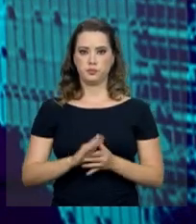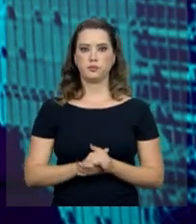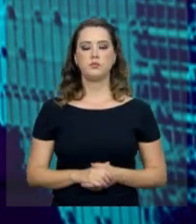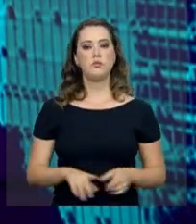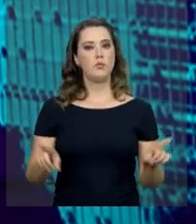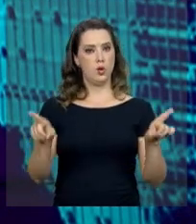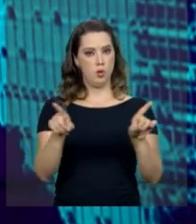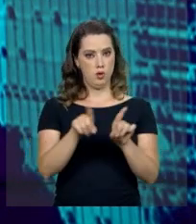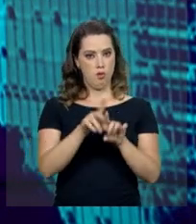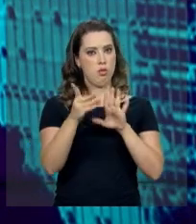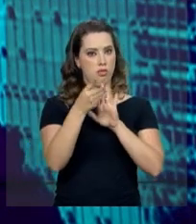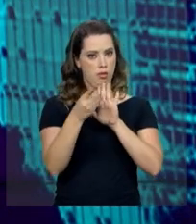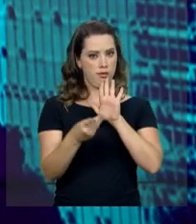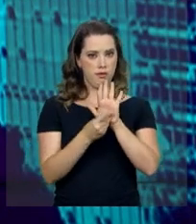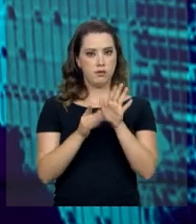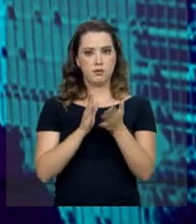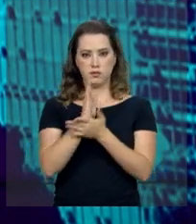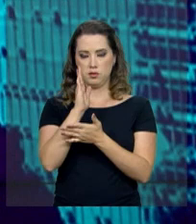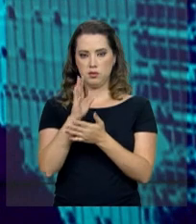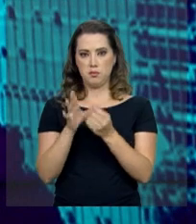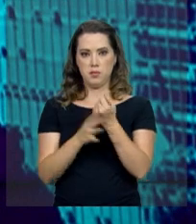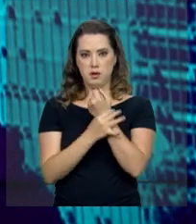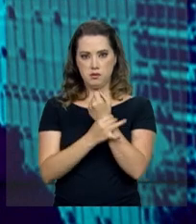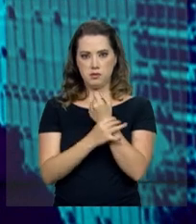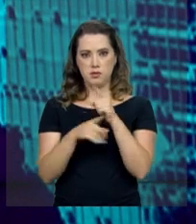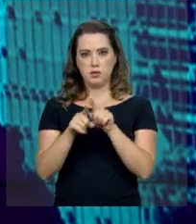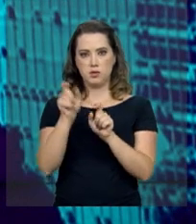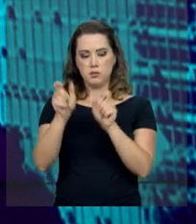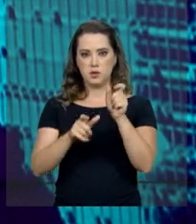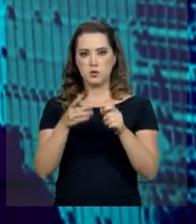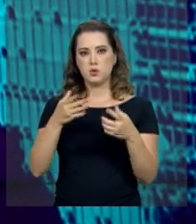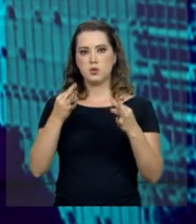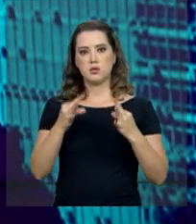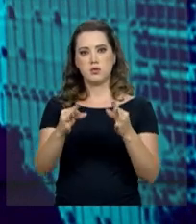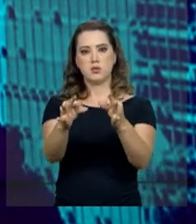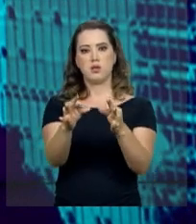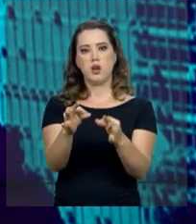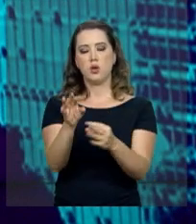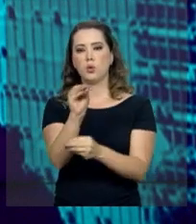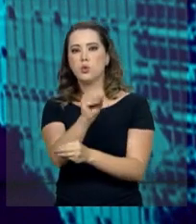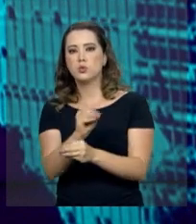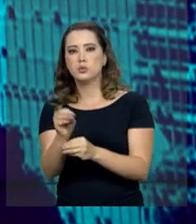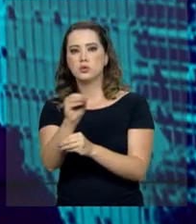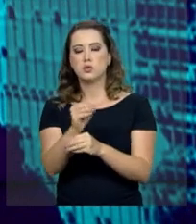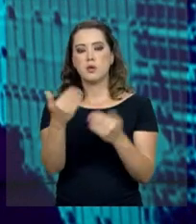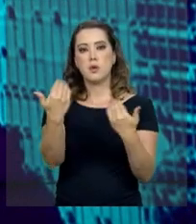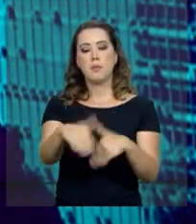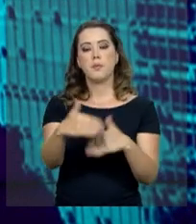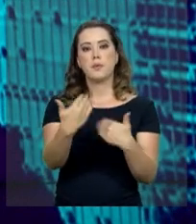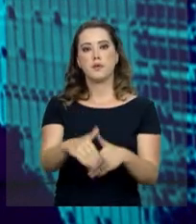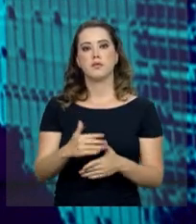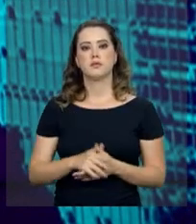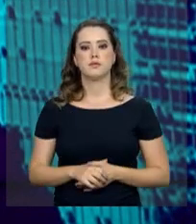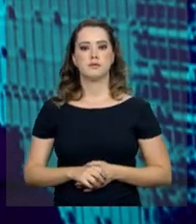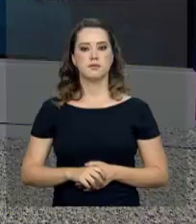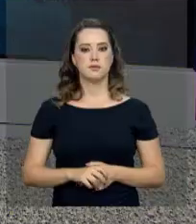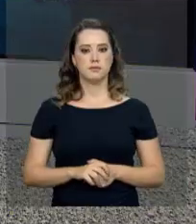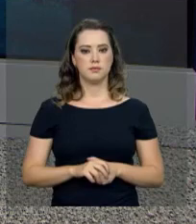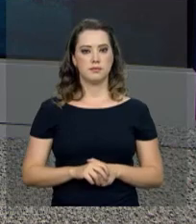deficiência. O decreto também assegura a elas acesso a tecnologias assistivas na realização das provas.